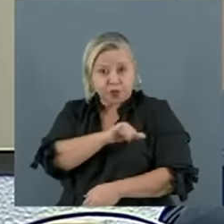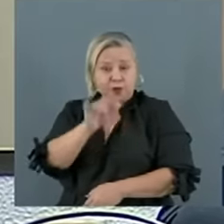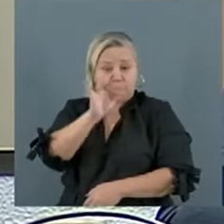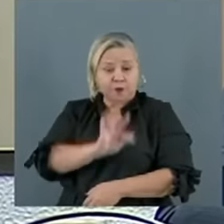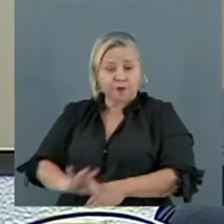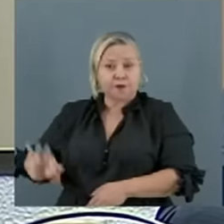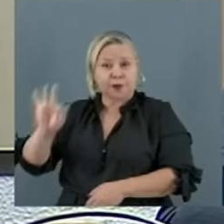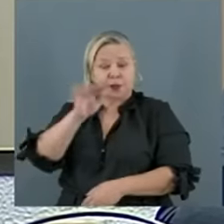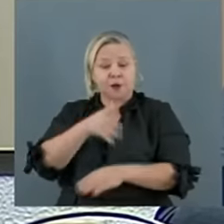o melhor caminho. lá.